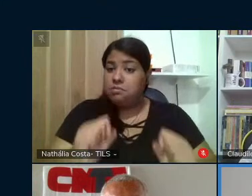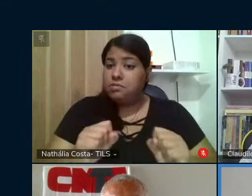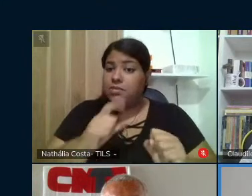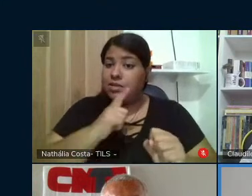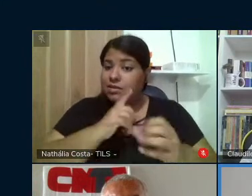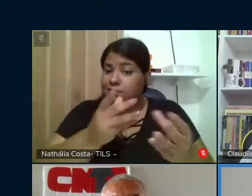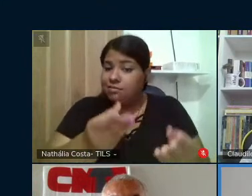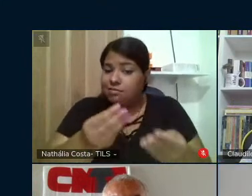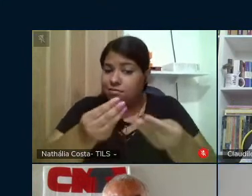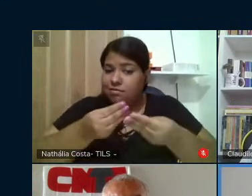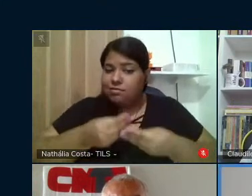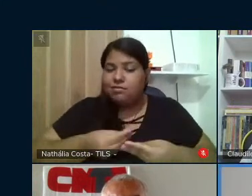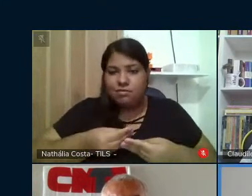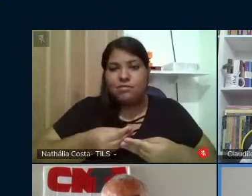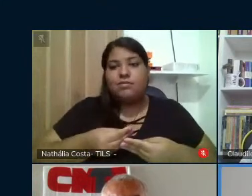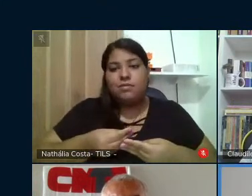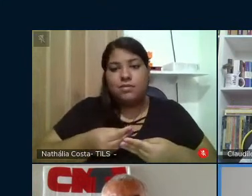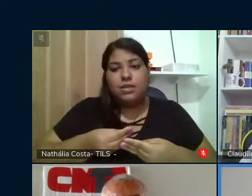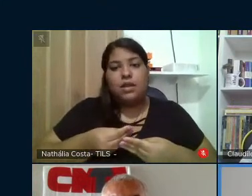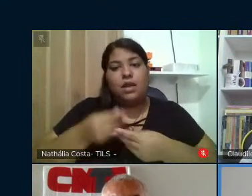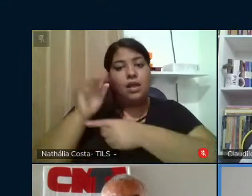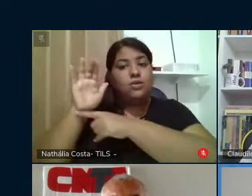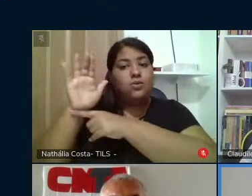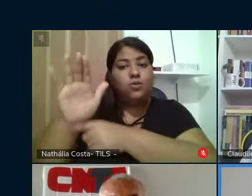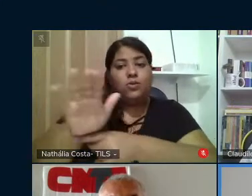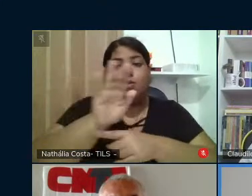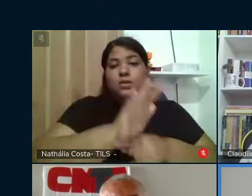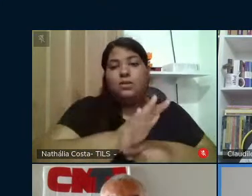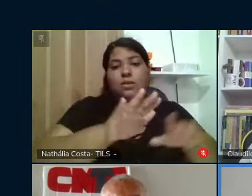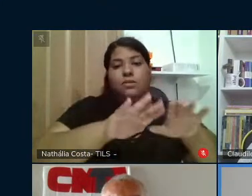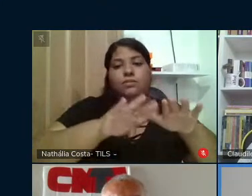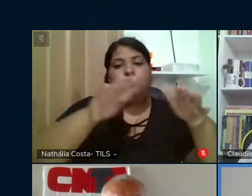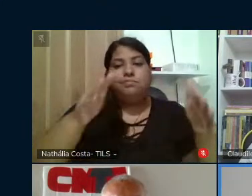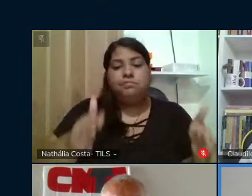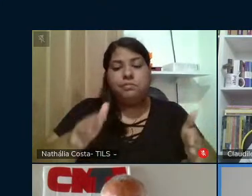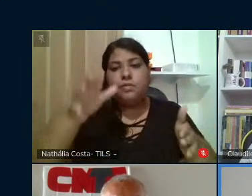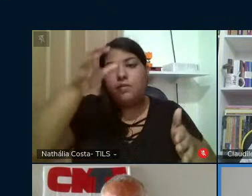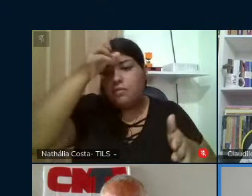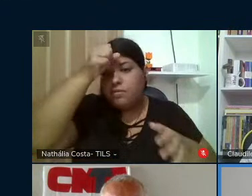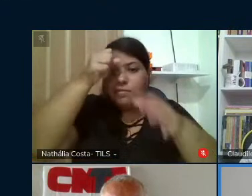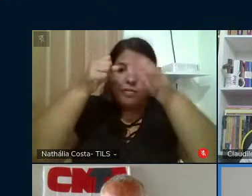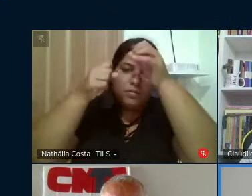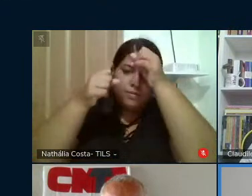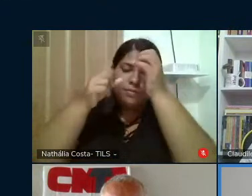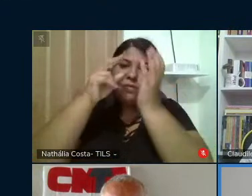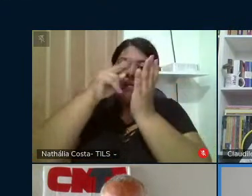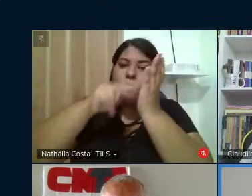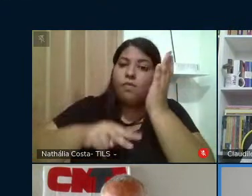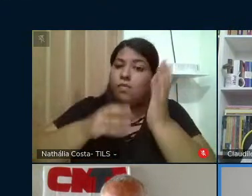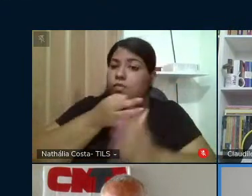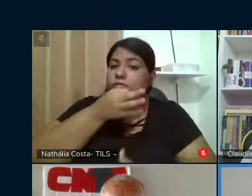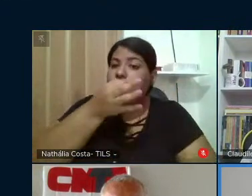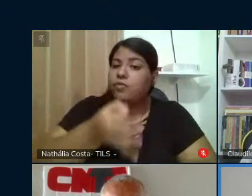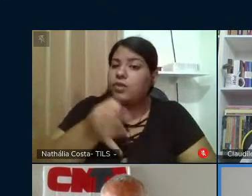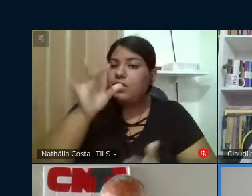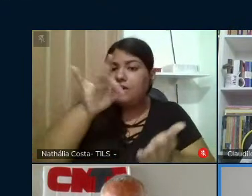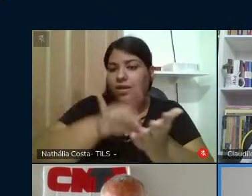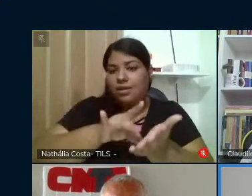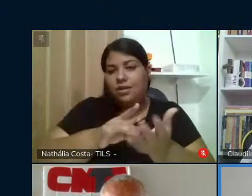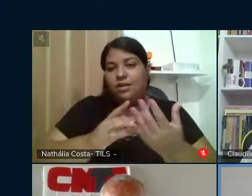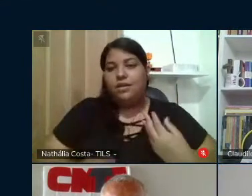mãos a contribuição dessa mesa para as suas leituras críticas da realidade